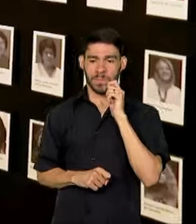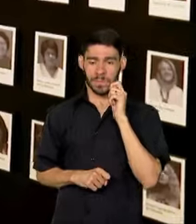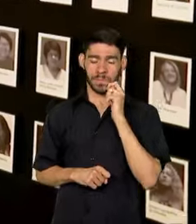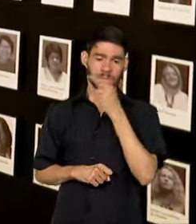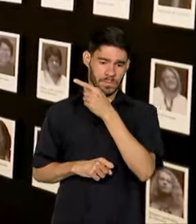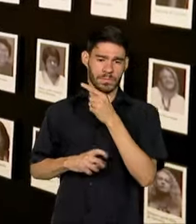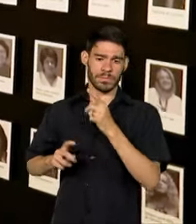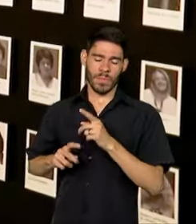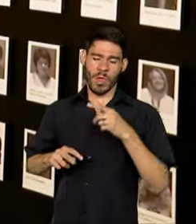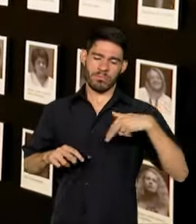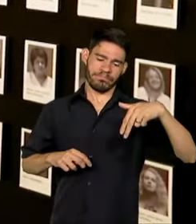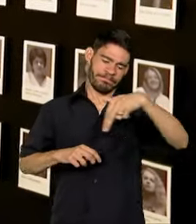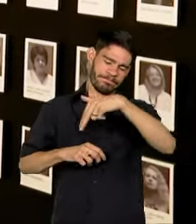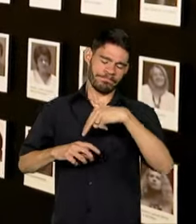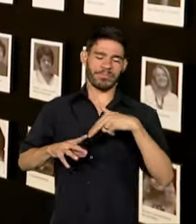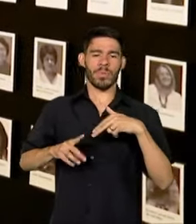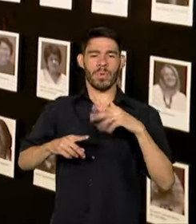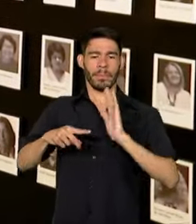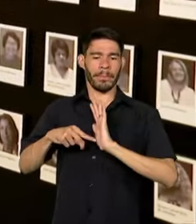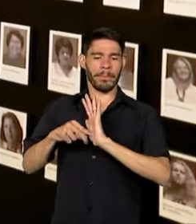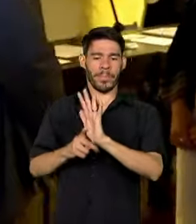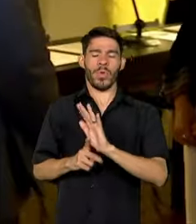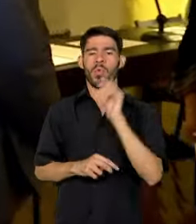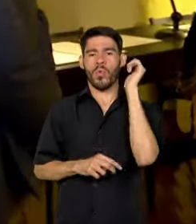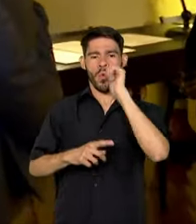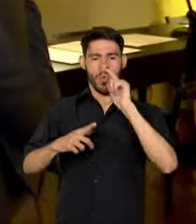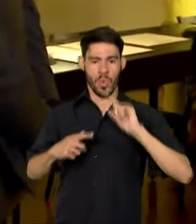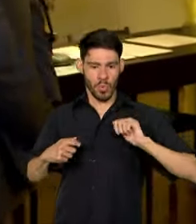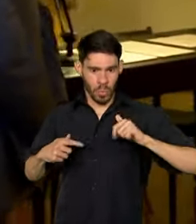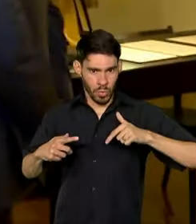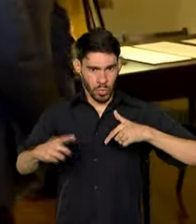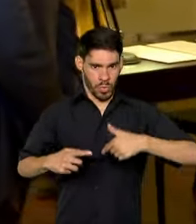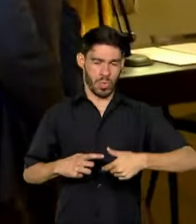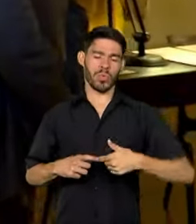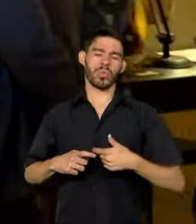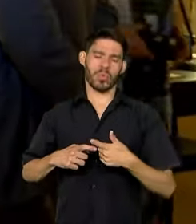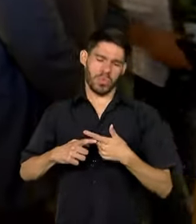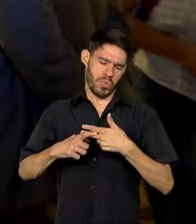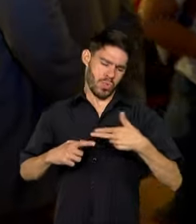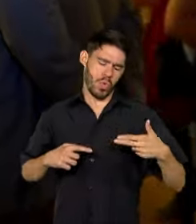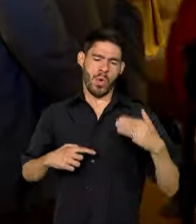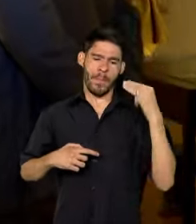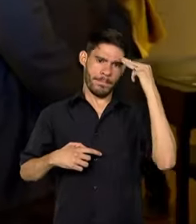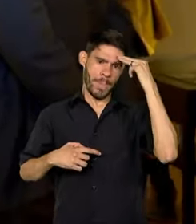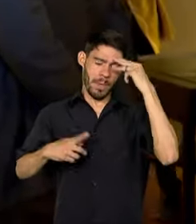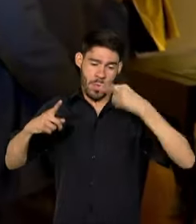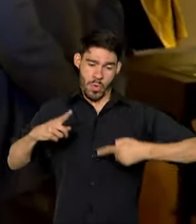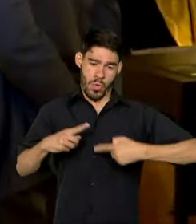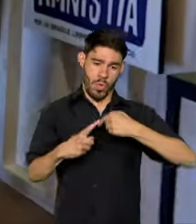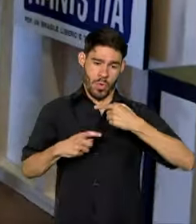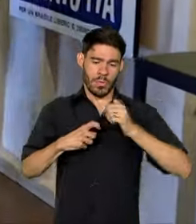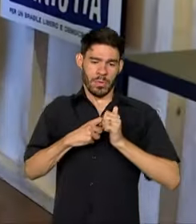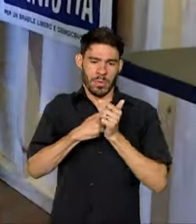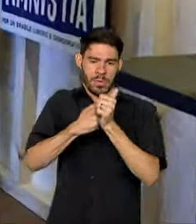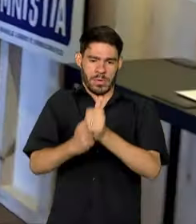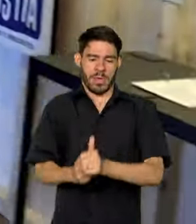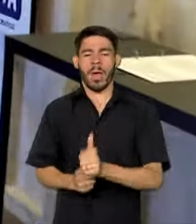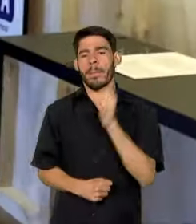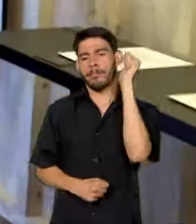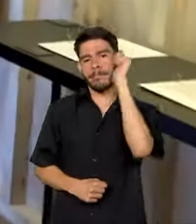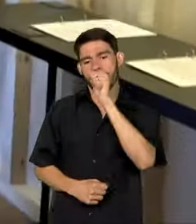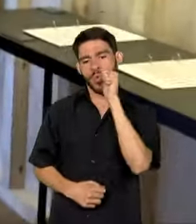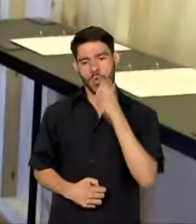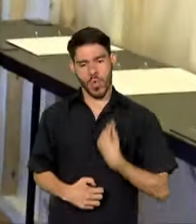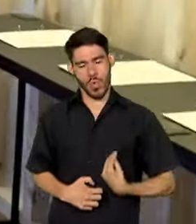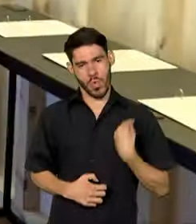percorreu a exposição temporária Mulheres em Luta – Arquivos de Memória Política e foi guiado por mulheres que